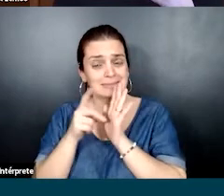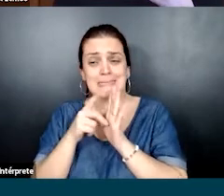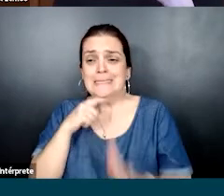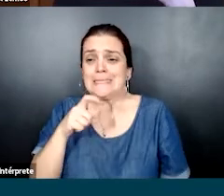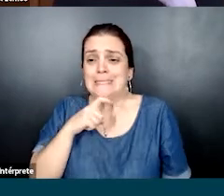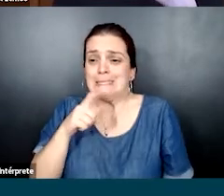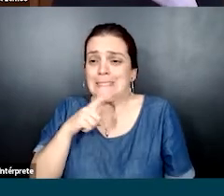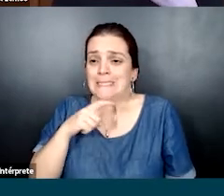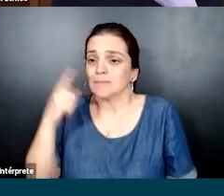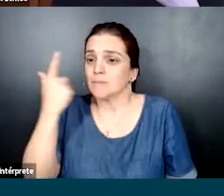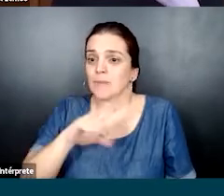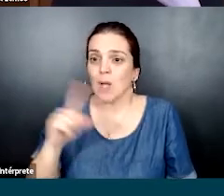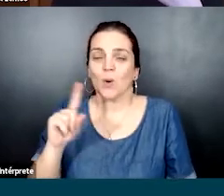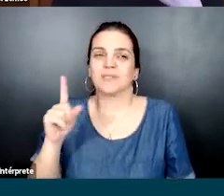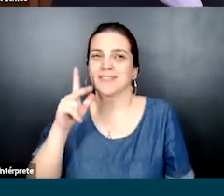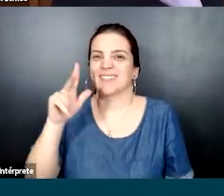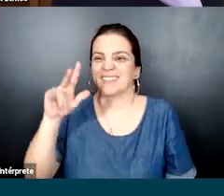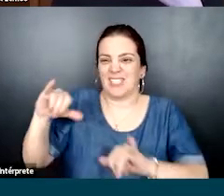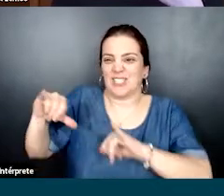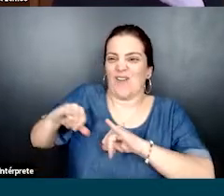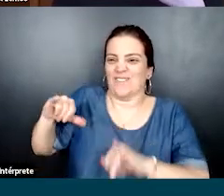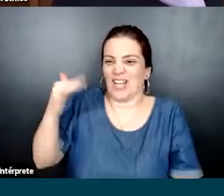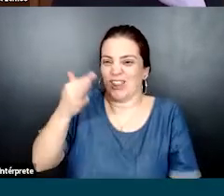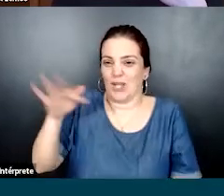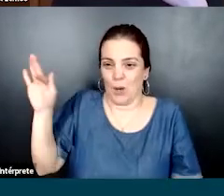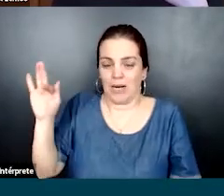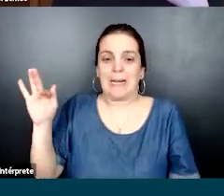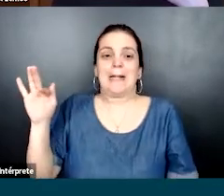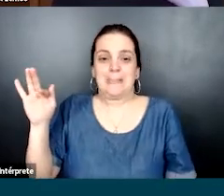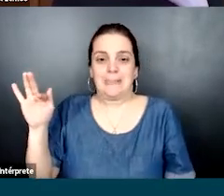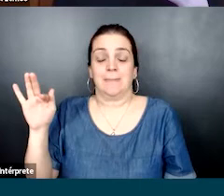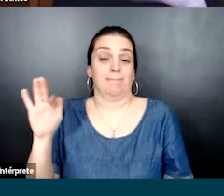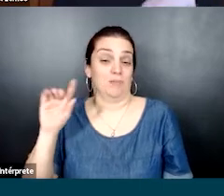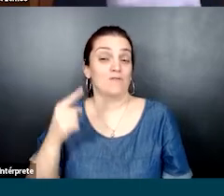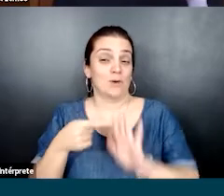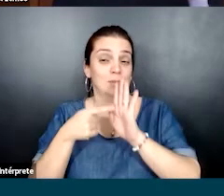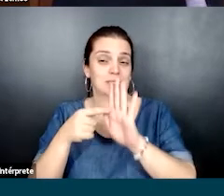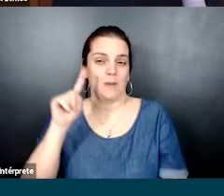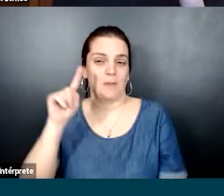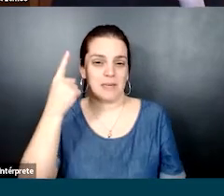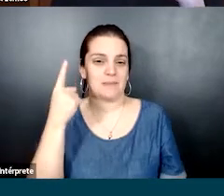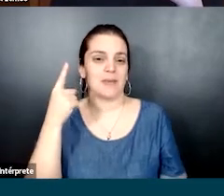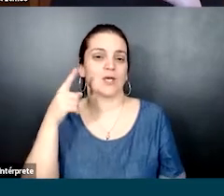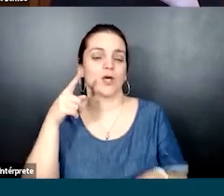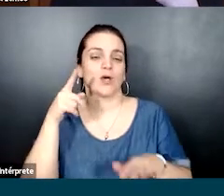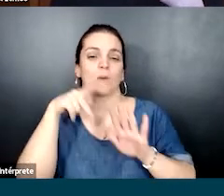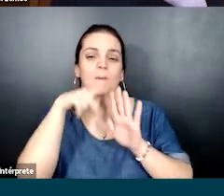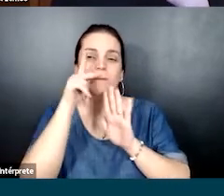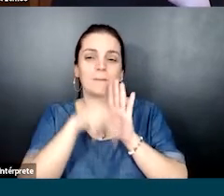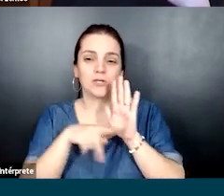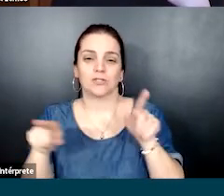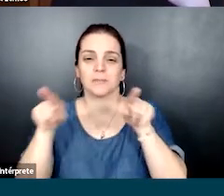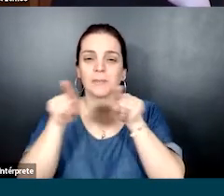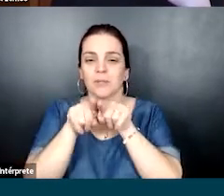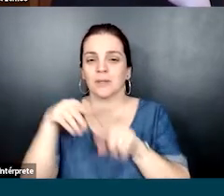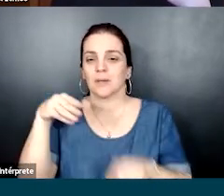mesmo de uma dor da gente não conseguir aplicar, né? O método como a gente aprendeu, de fato. E aí, o primeiro que eu quero trazer é